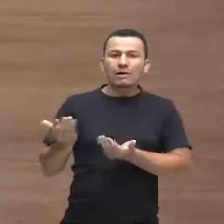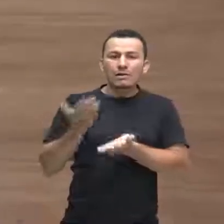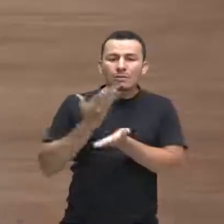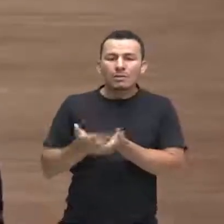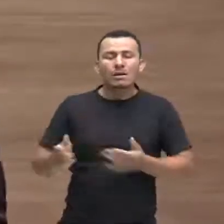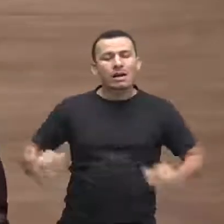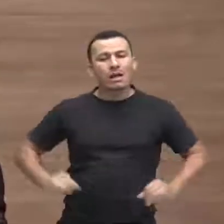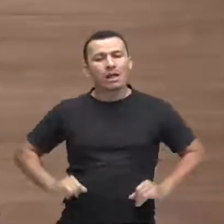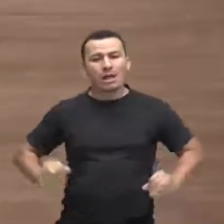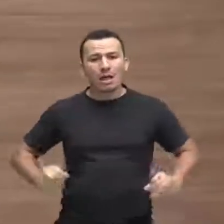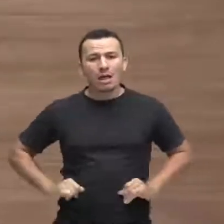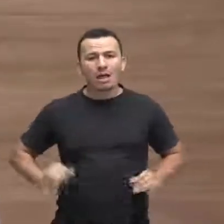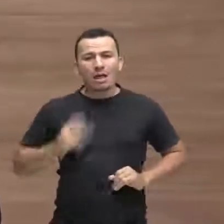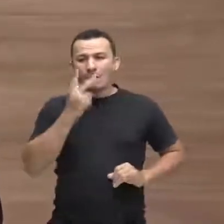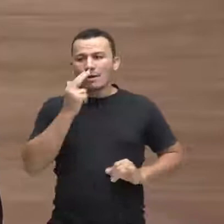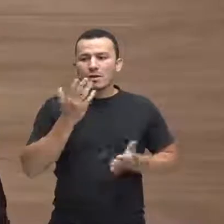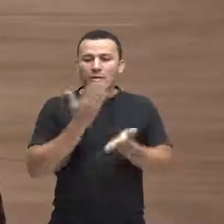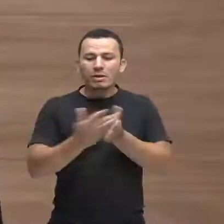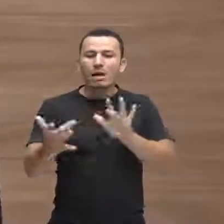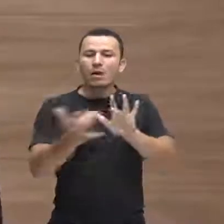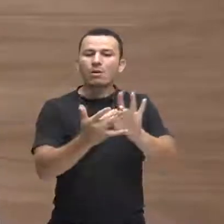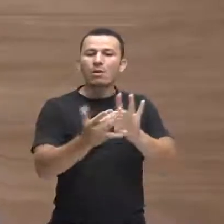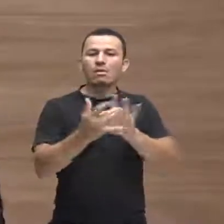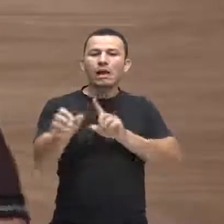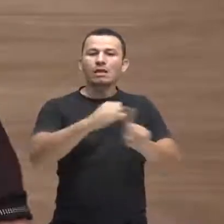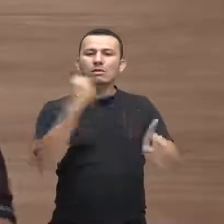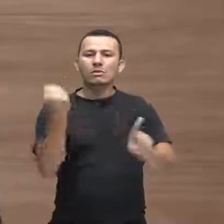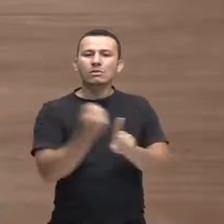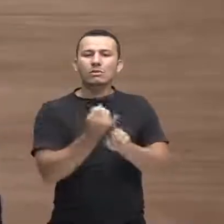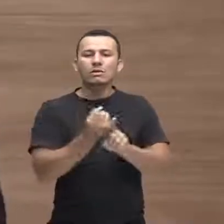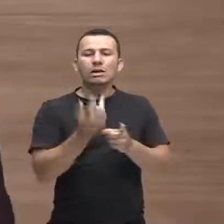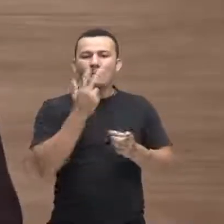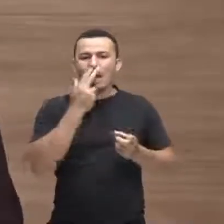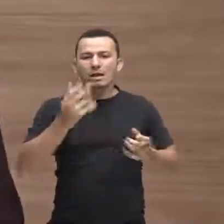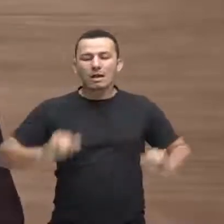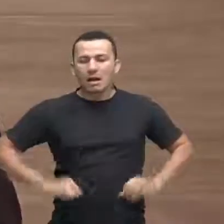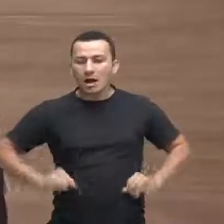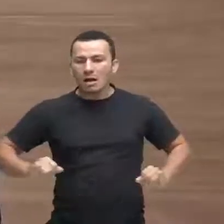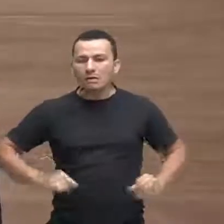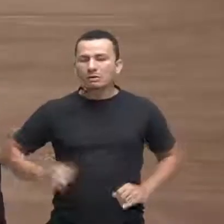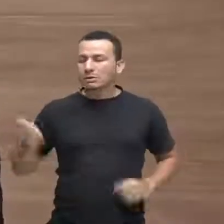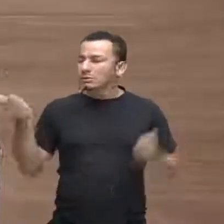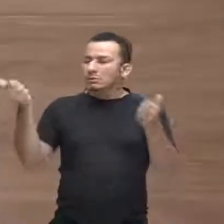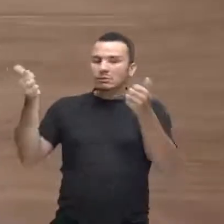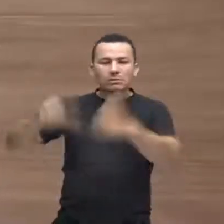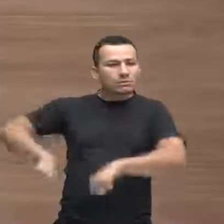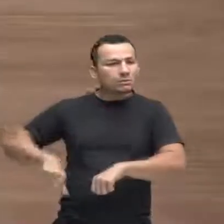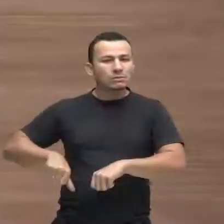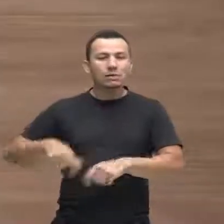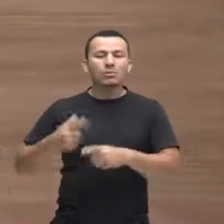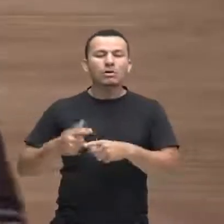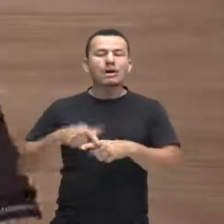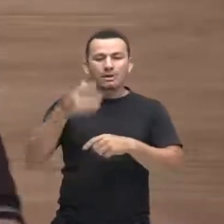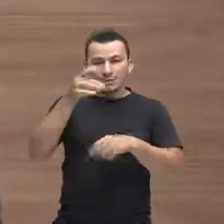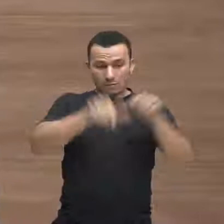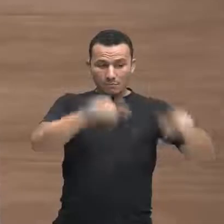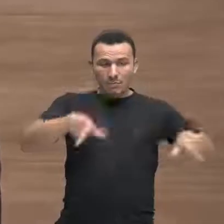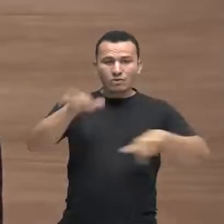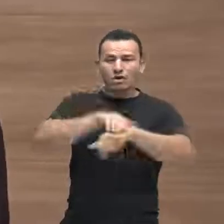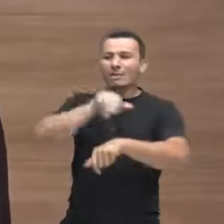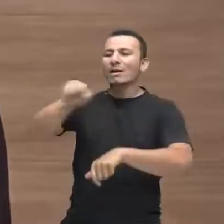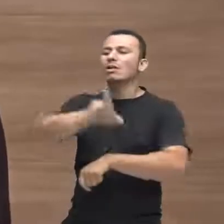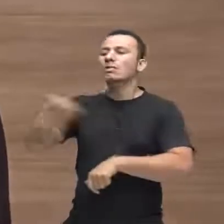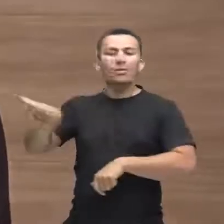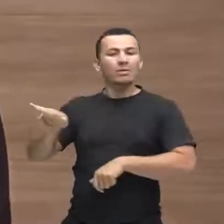relações sociais dele de uma forma bastante dolorosa, porque ele não era chamado pelo nome. Aí eu vou,